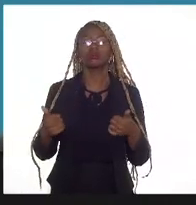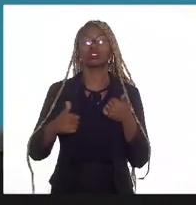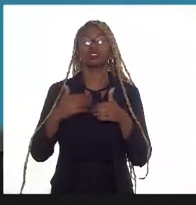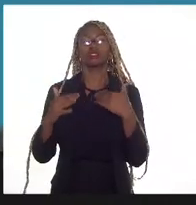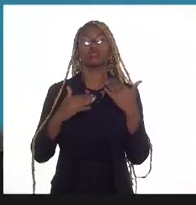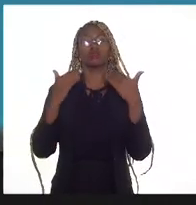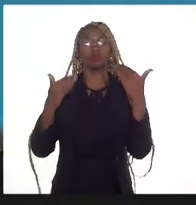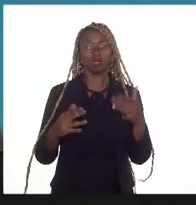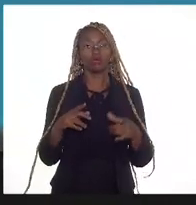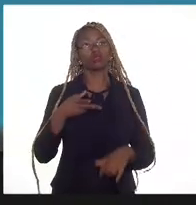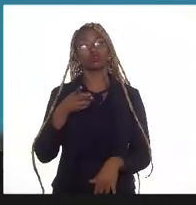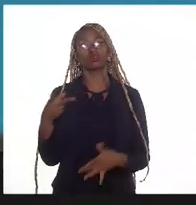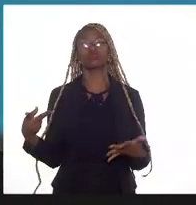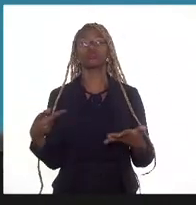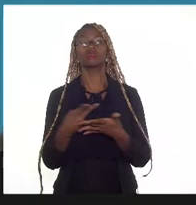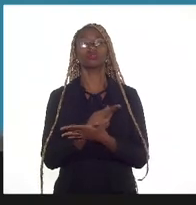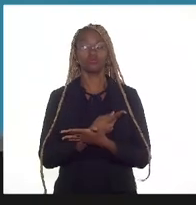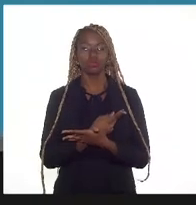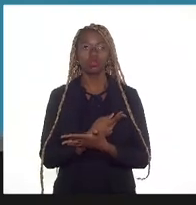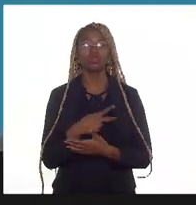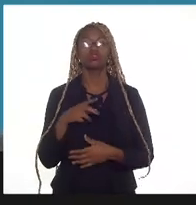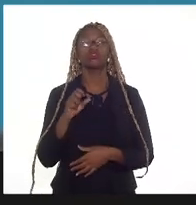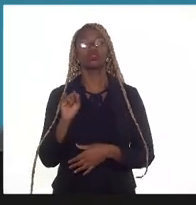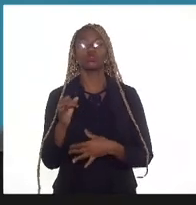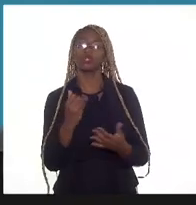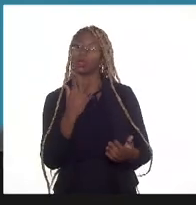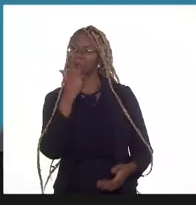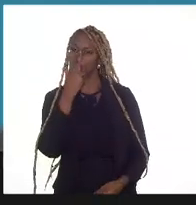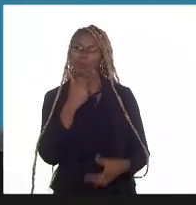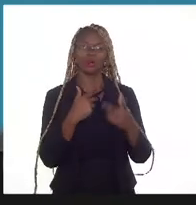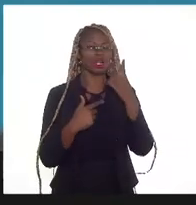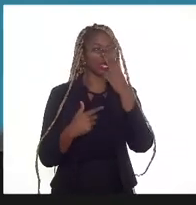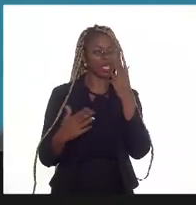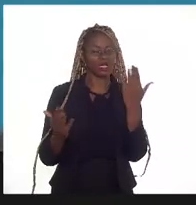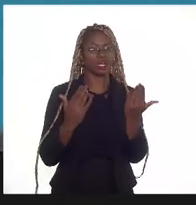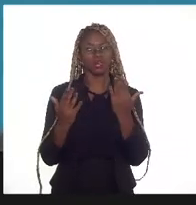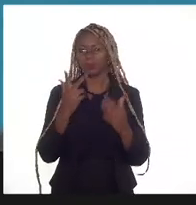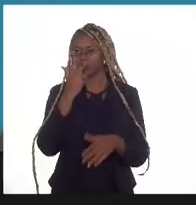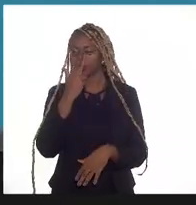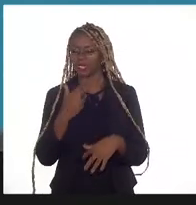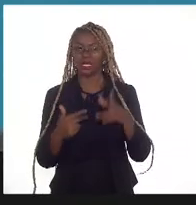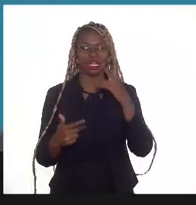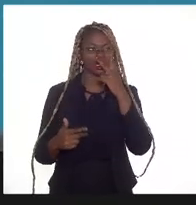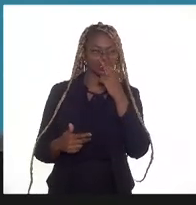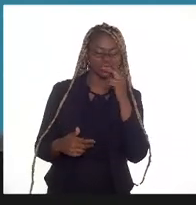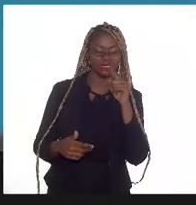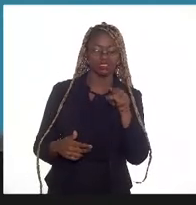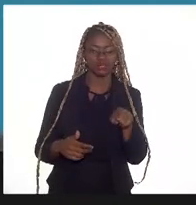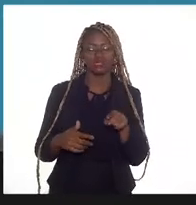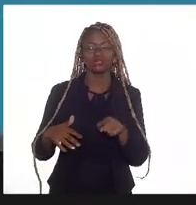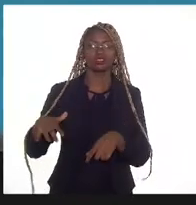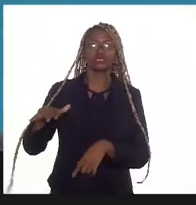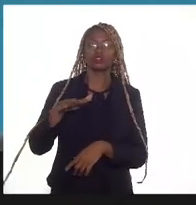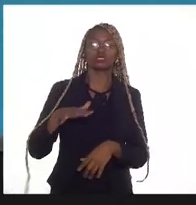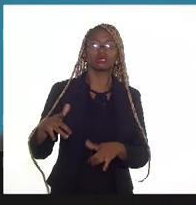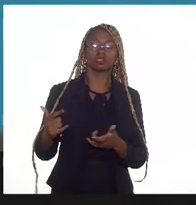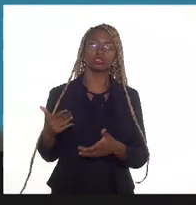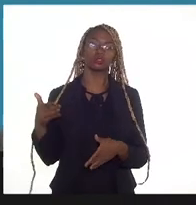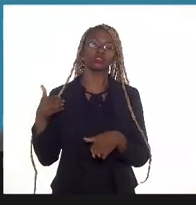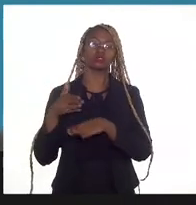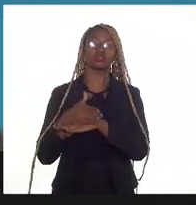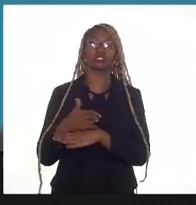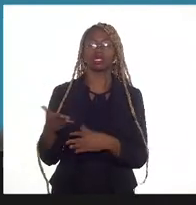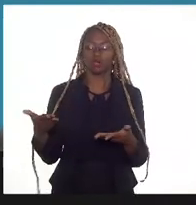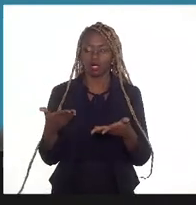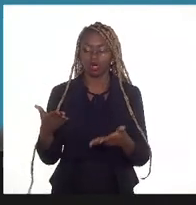ocorrendo, se forem parecidos com os campos que entraram ultimamente, isso tudo vai depender de